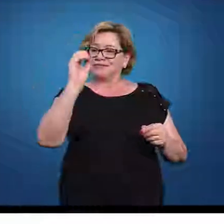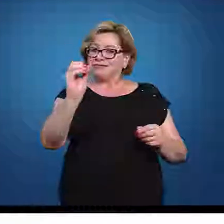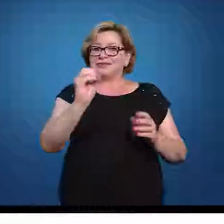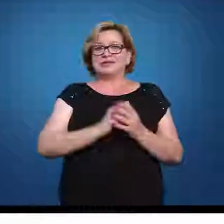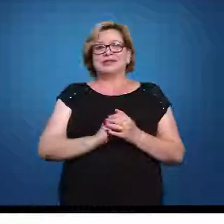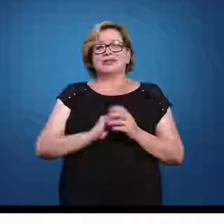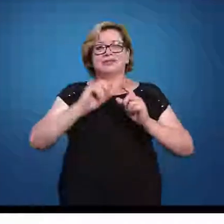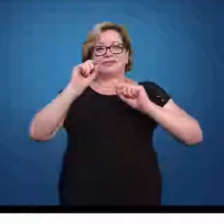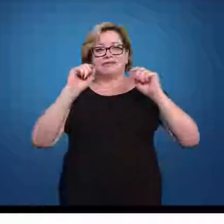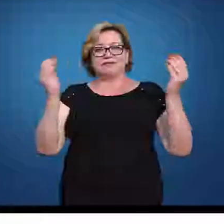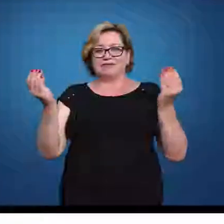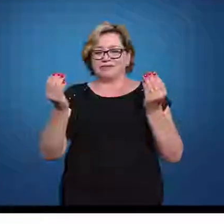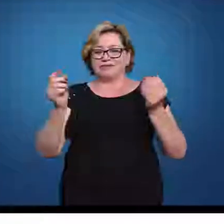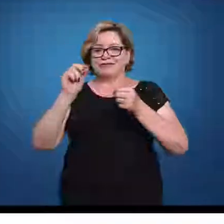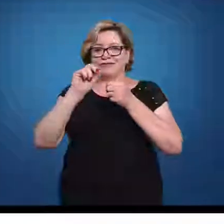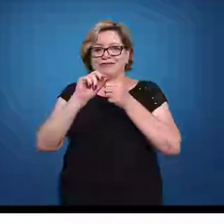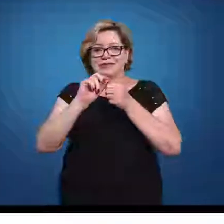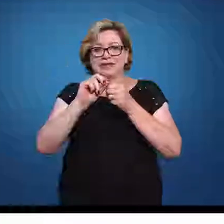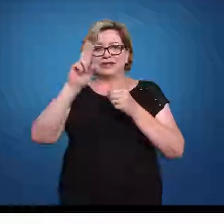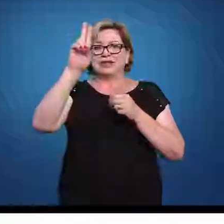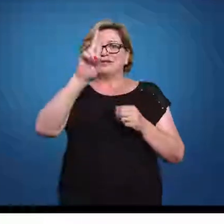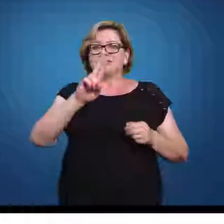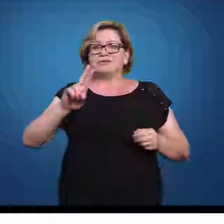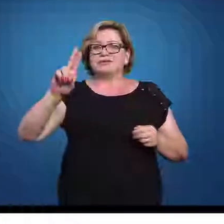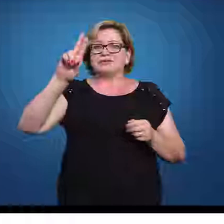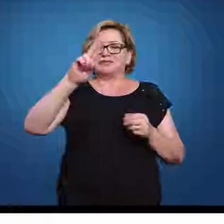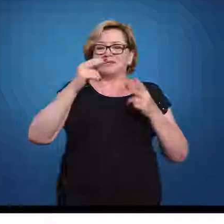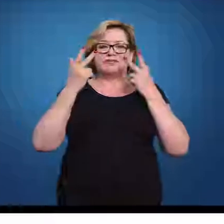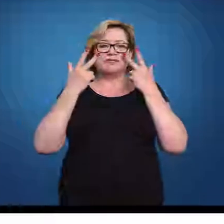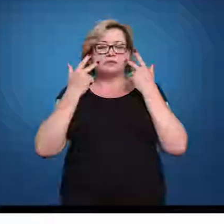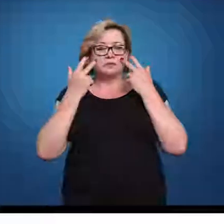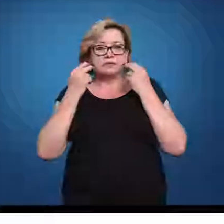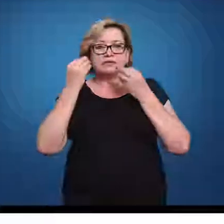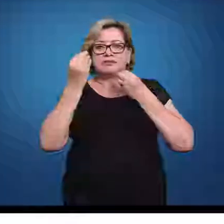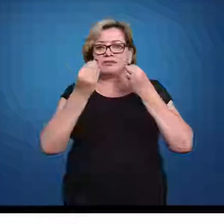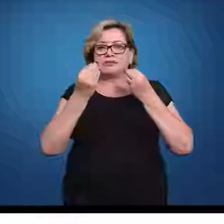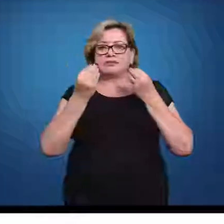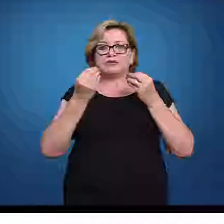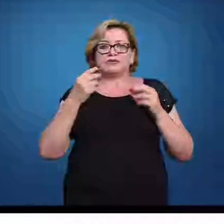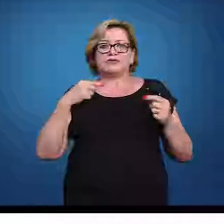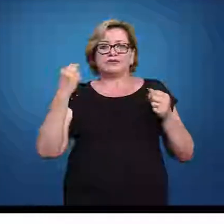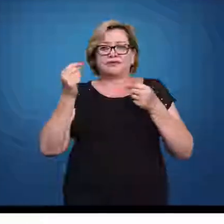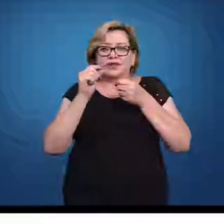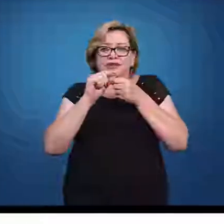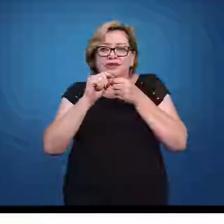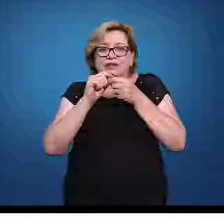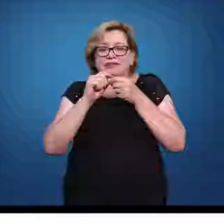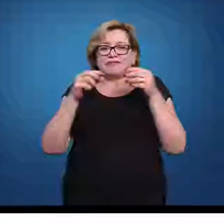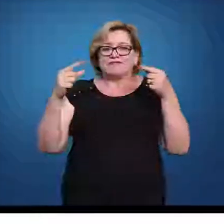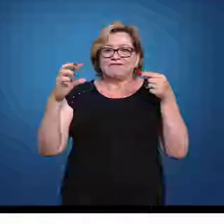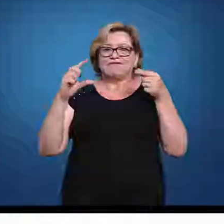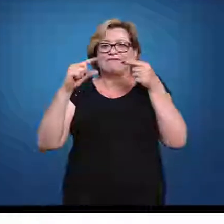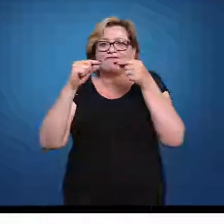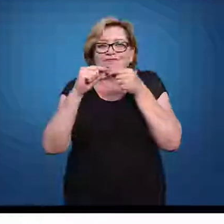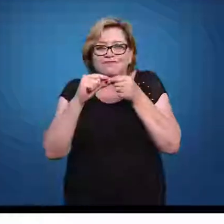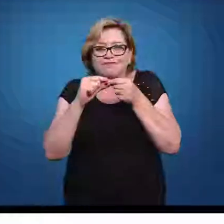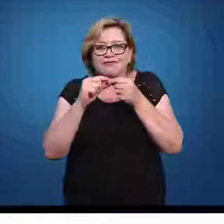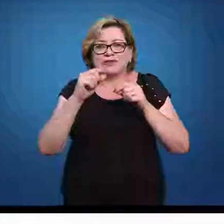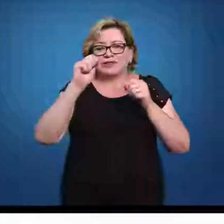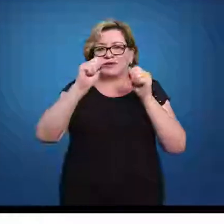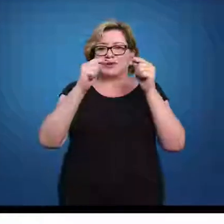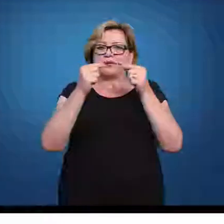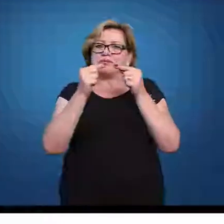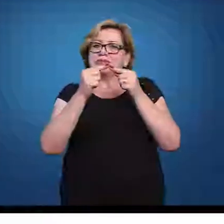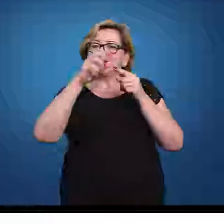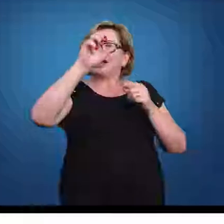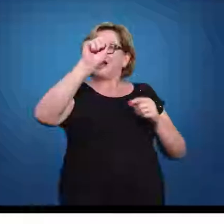O que a gente vai fazer na utilização da distribuição normal? Bom, nós vamos fazer uma associação entre área